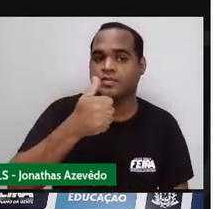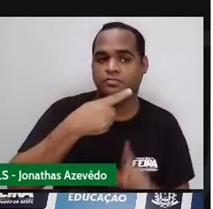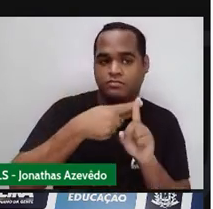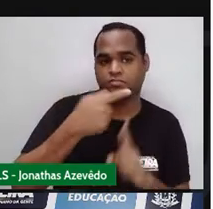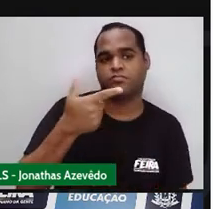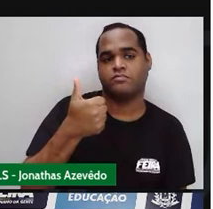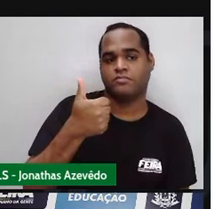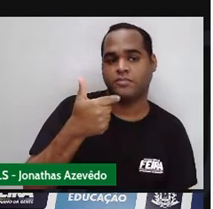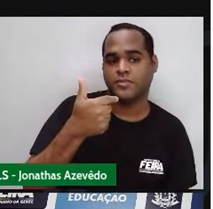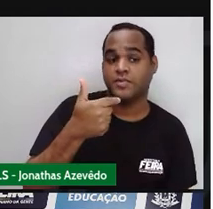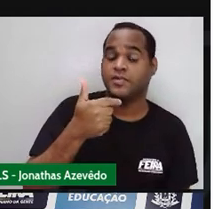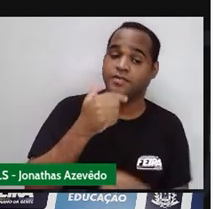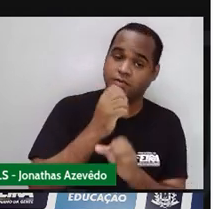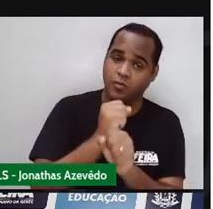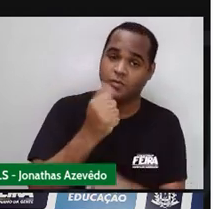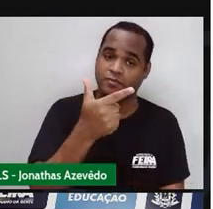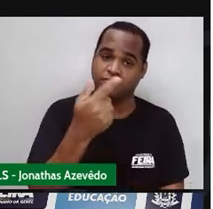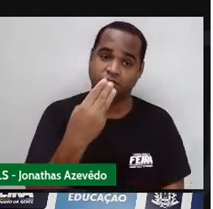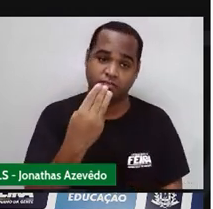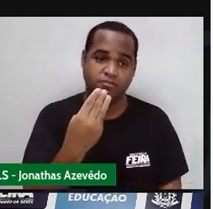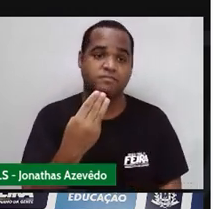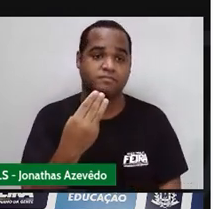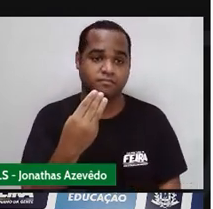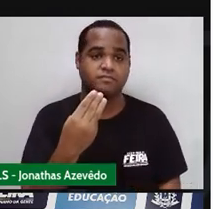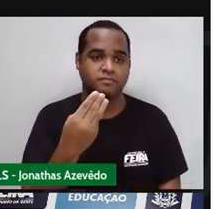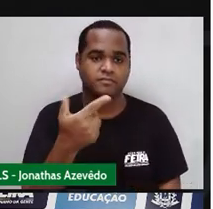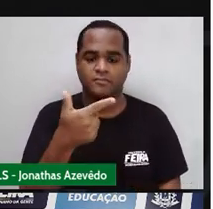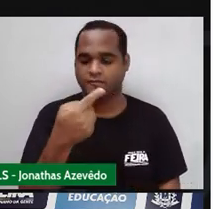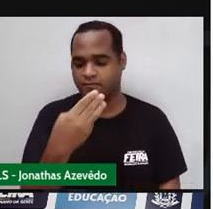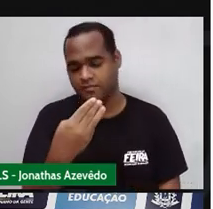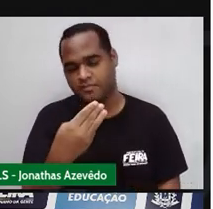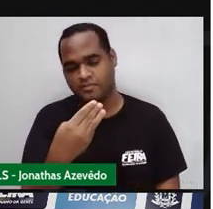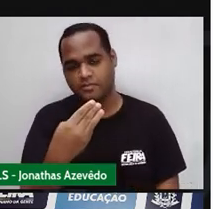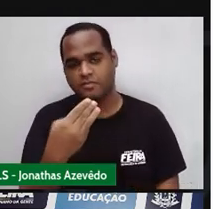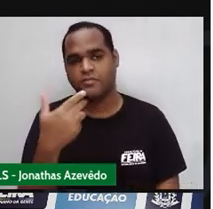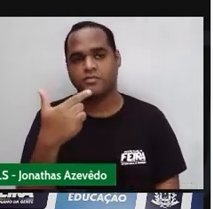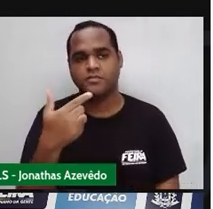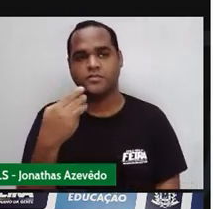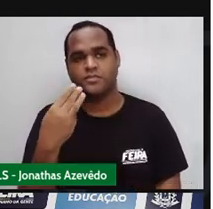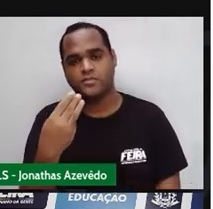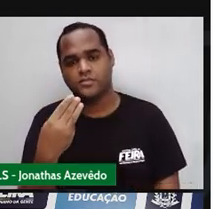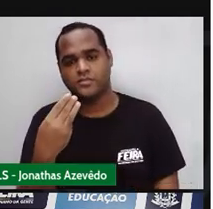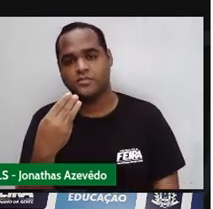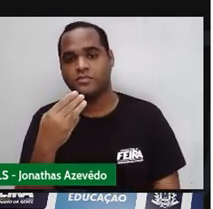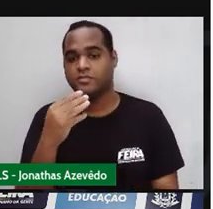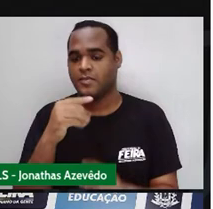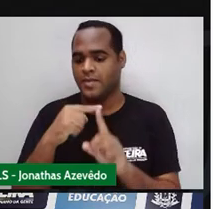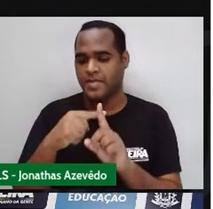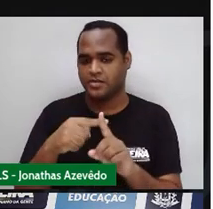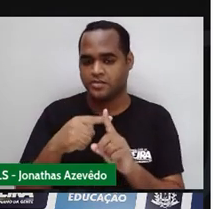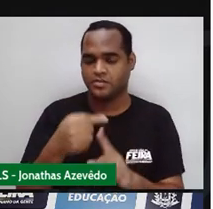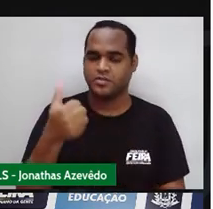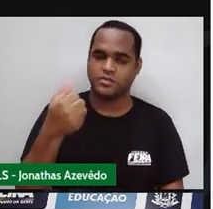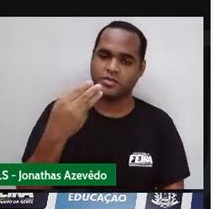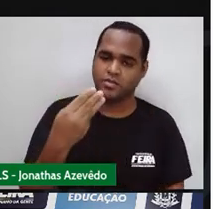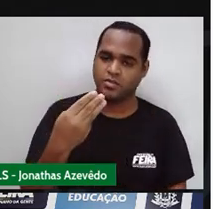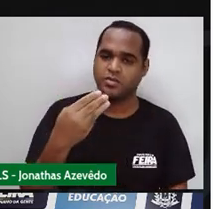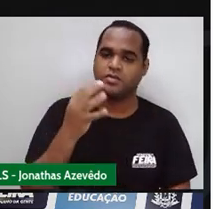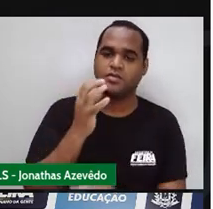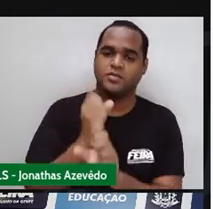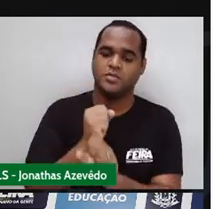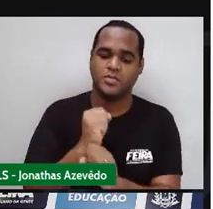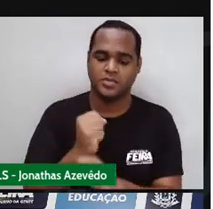Vai dar 23 Não é isso? 23 mais 13 Vai dar